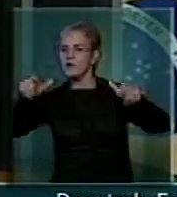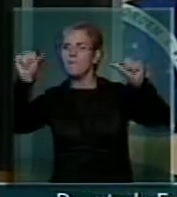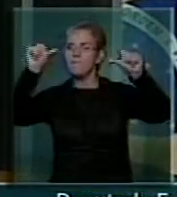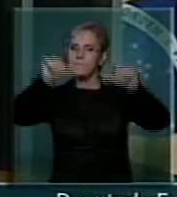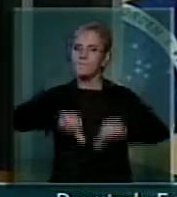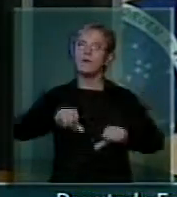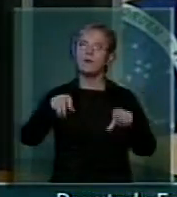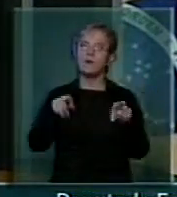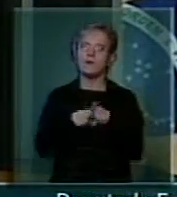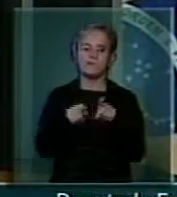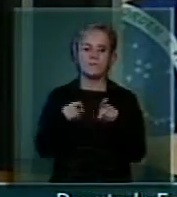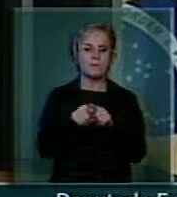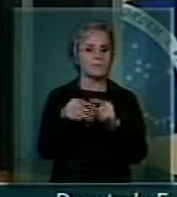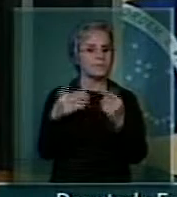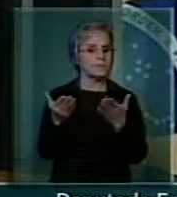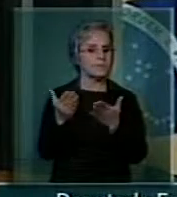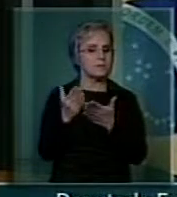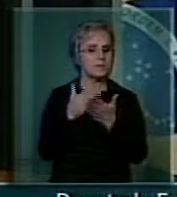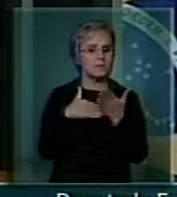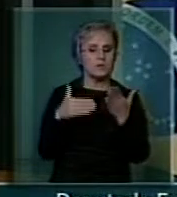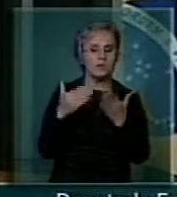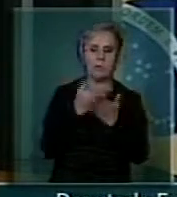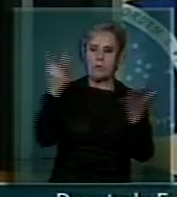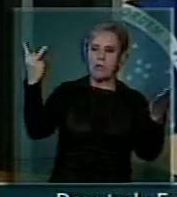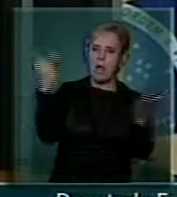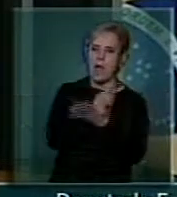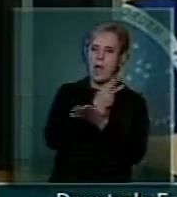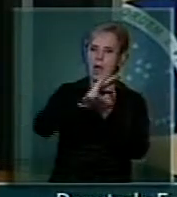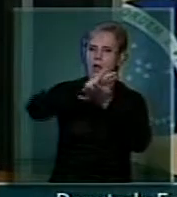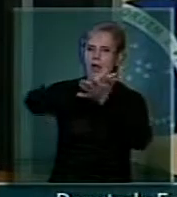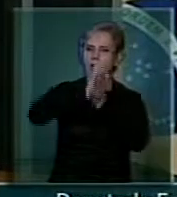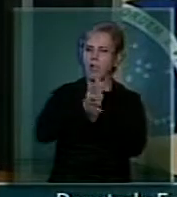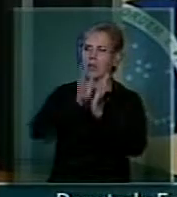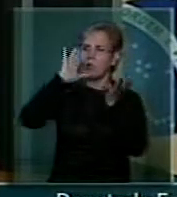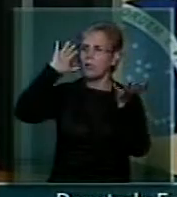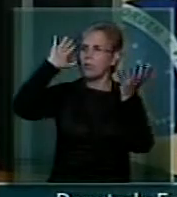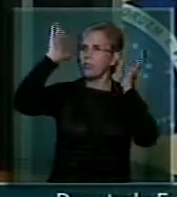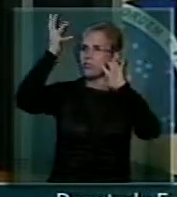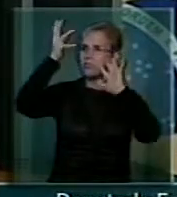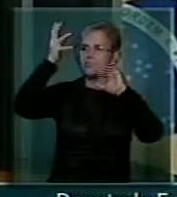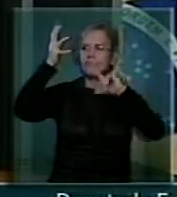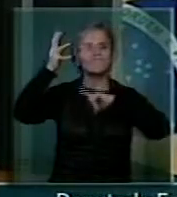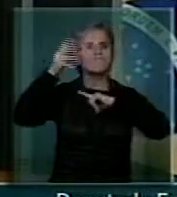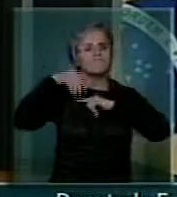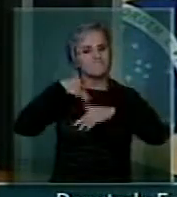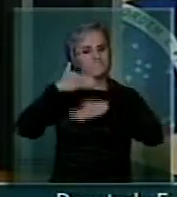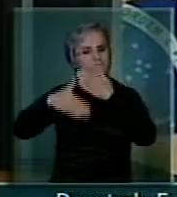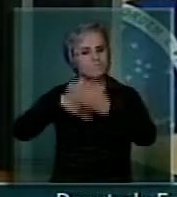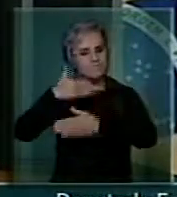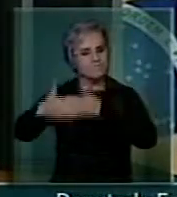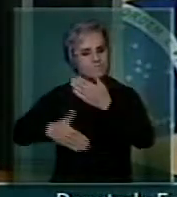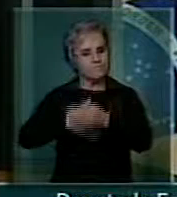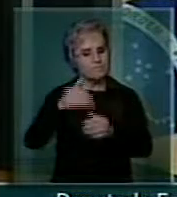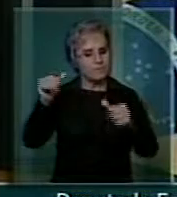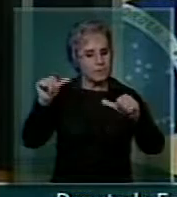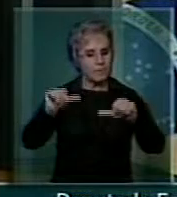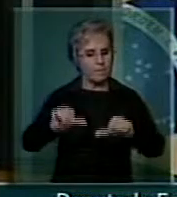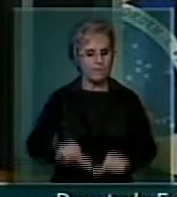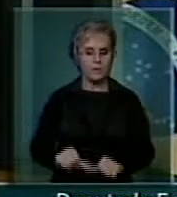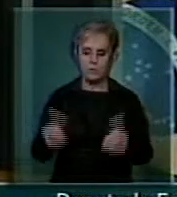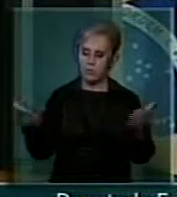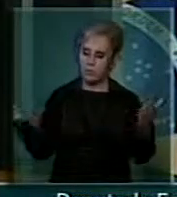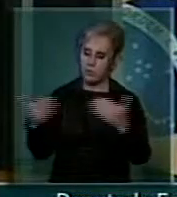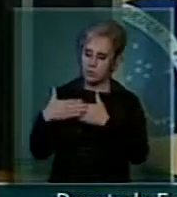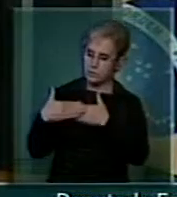toda sorte de catástrofes ambientais vão se acirrar durante